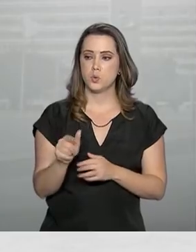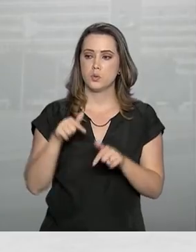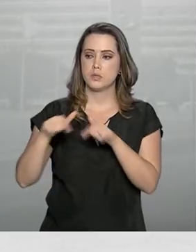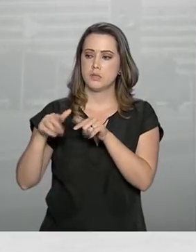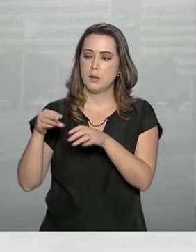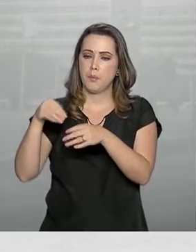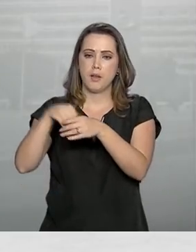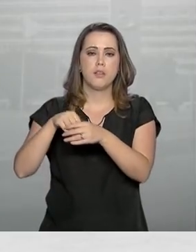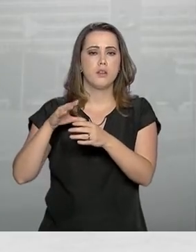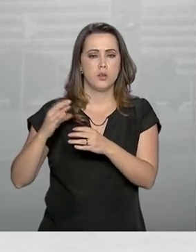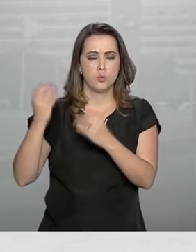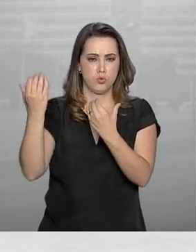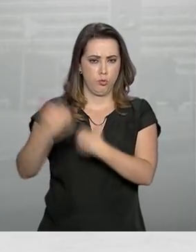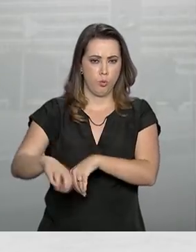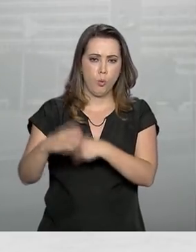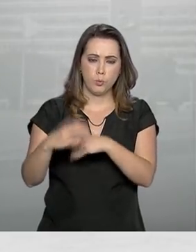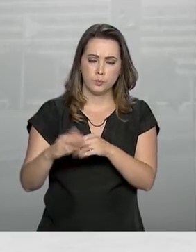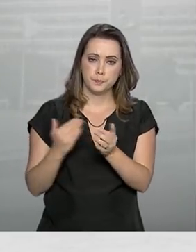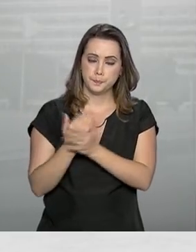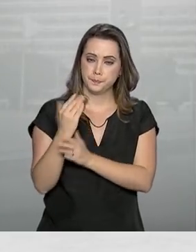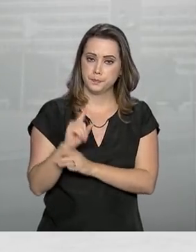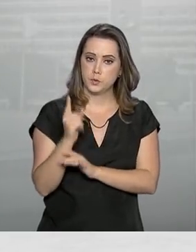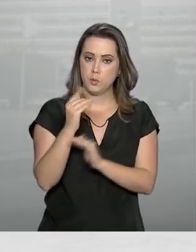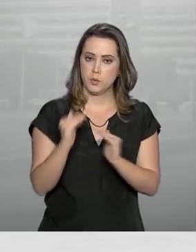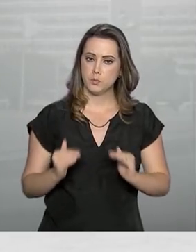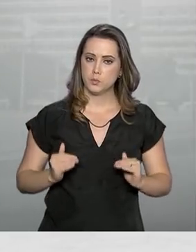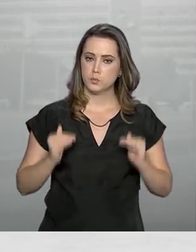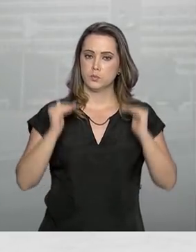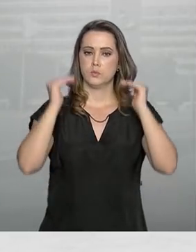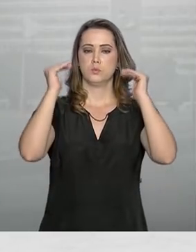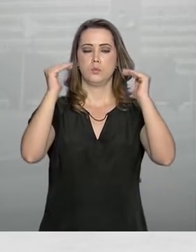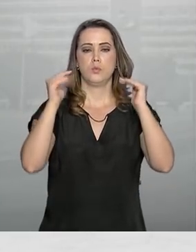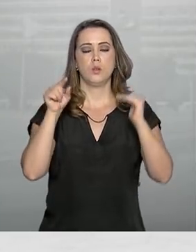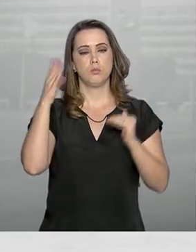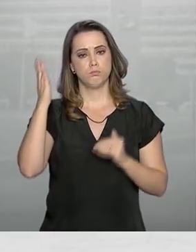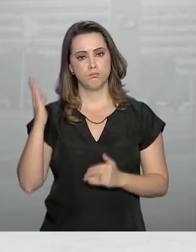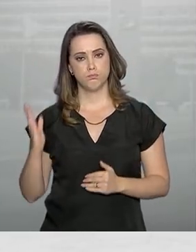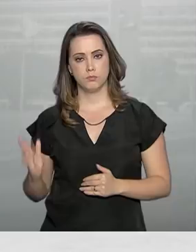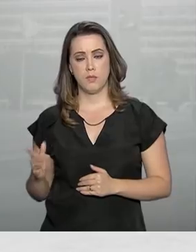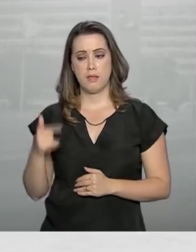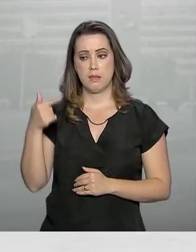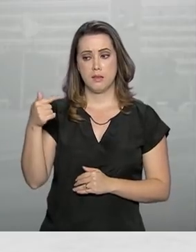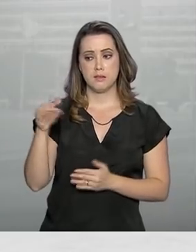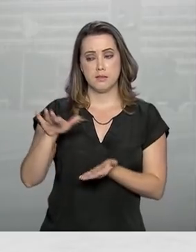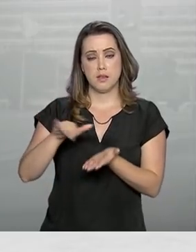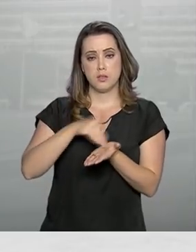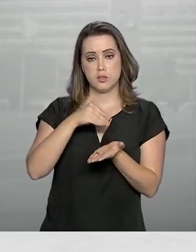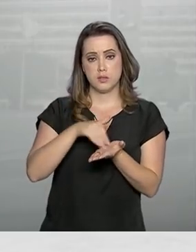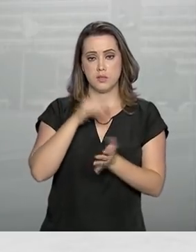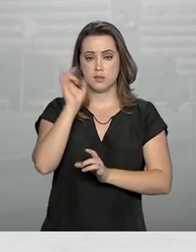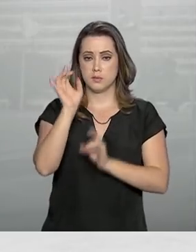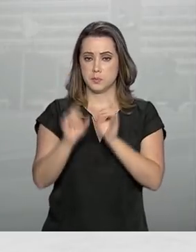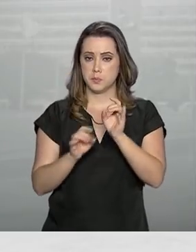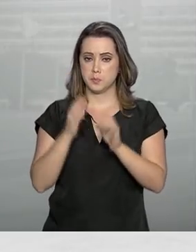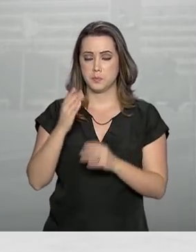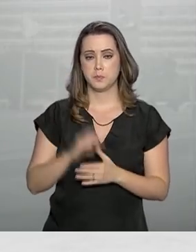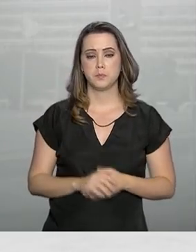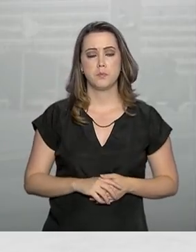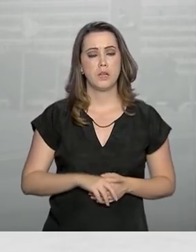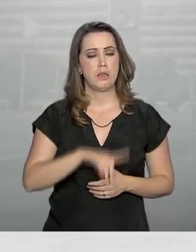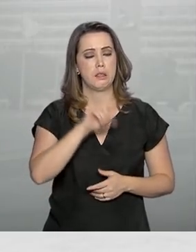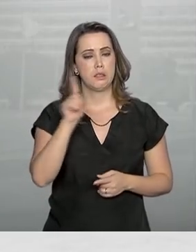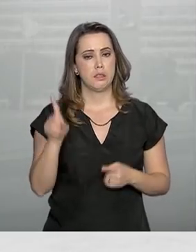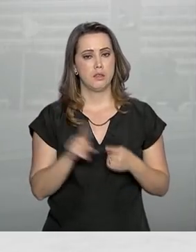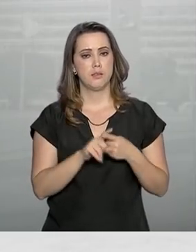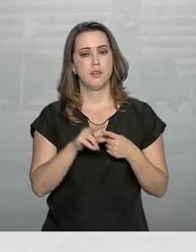servidores concursados. O primeiro escalão do ministério é formado por sete secretarias especiais. Entre